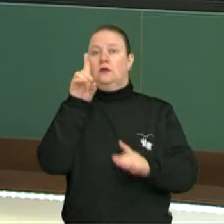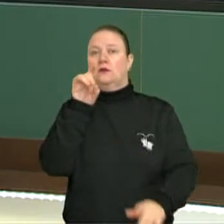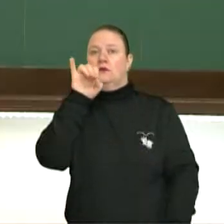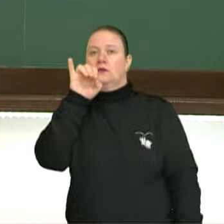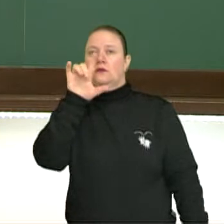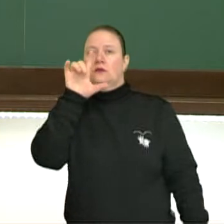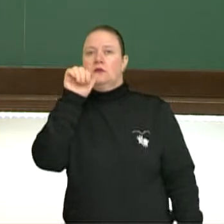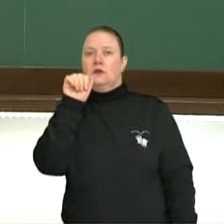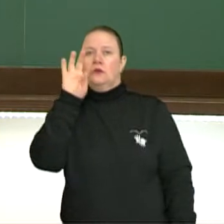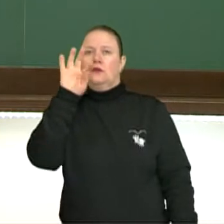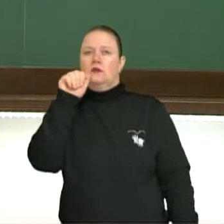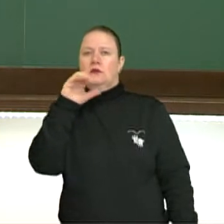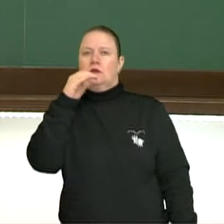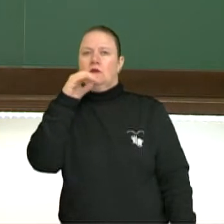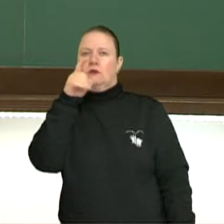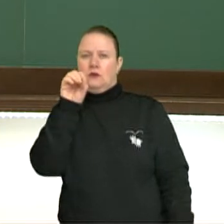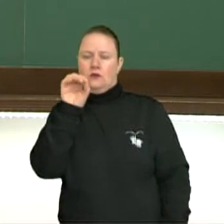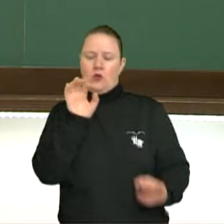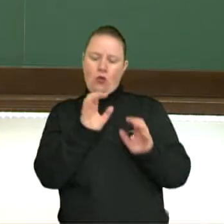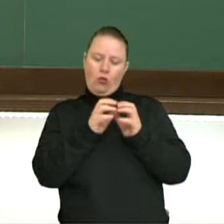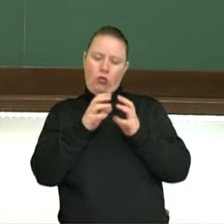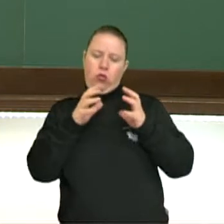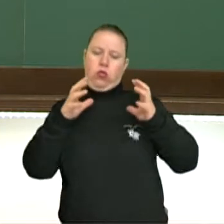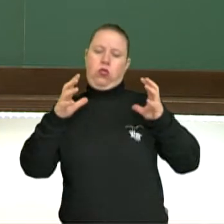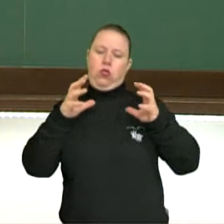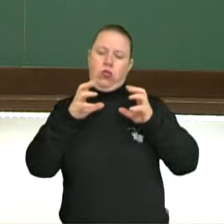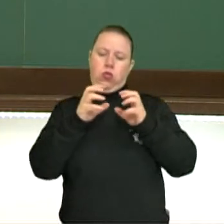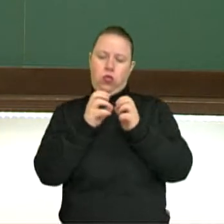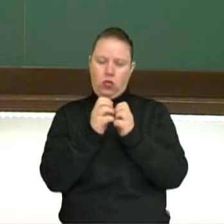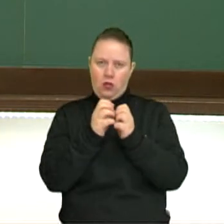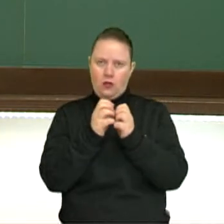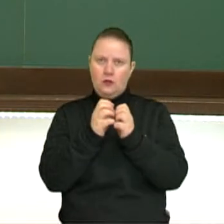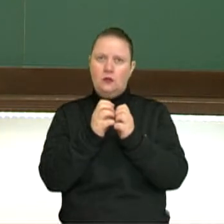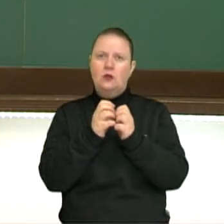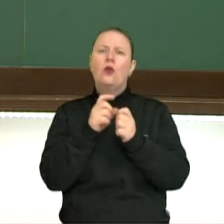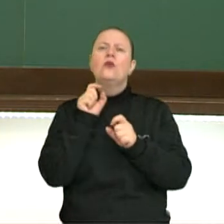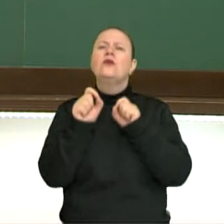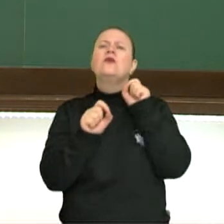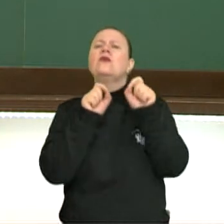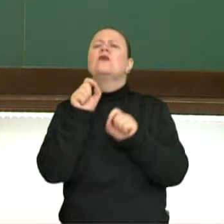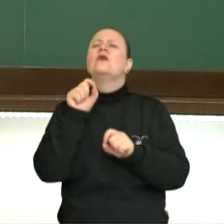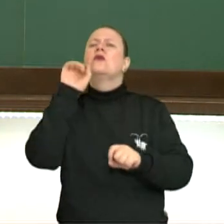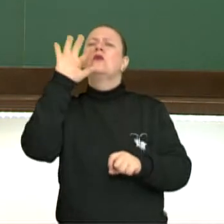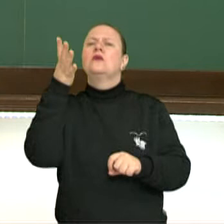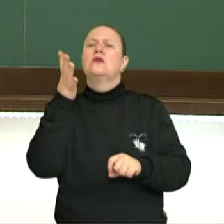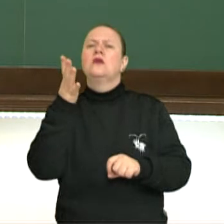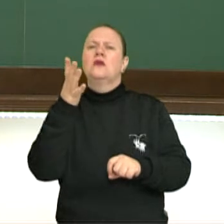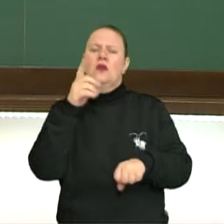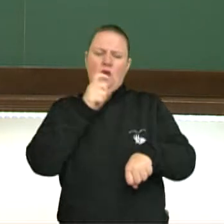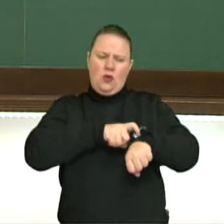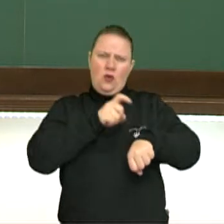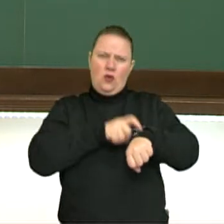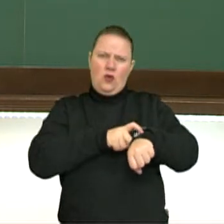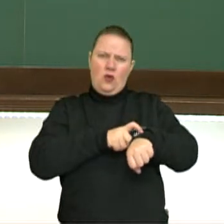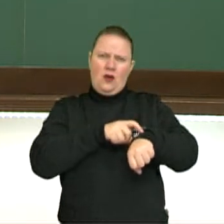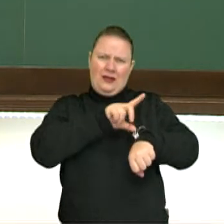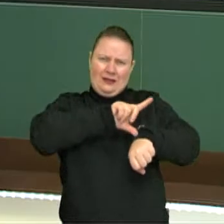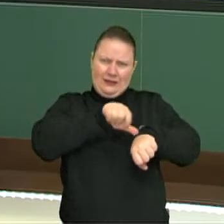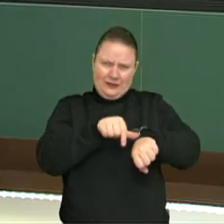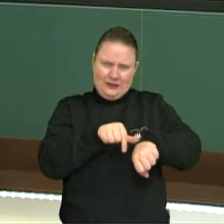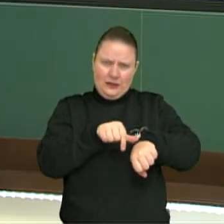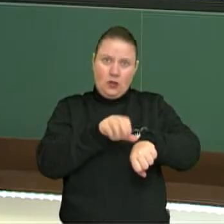mas o que vai acontecer com a hora? Será que o relógio vai se atrasar? Será que o relógio vai... O que vai fazer? O que vai acontecer, certo?